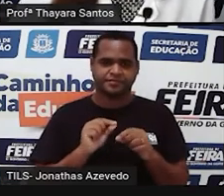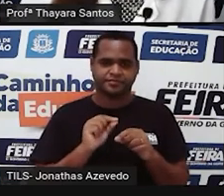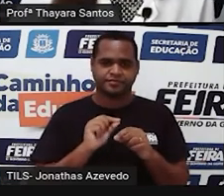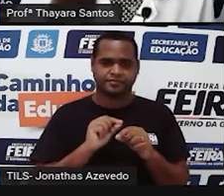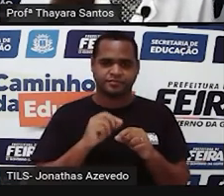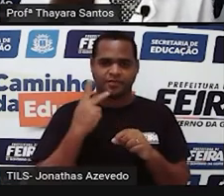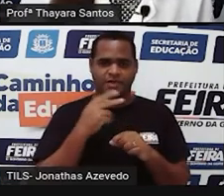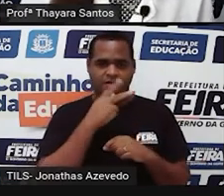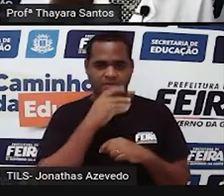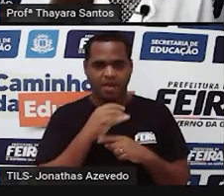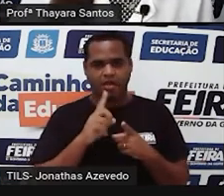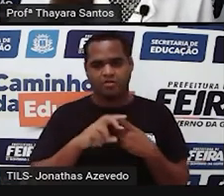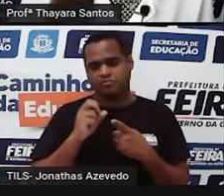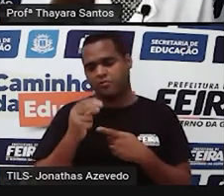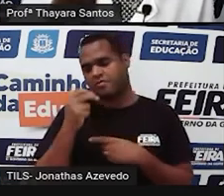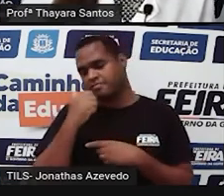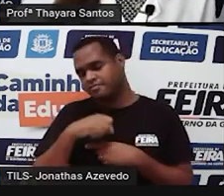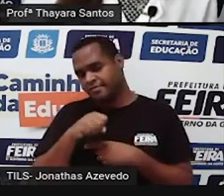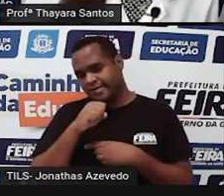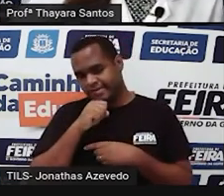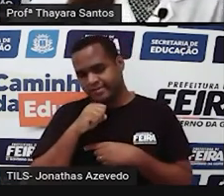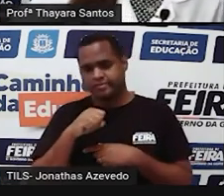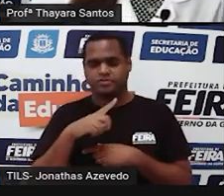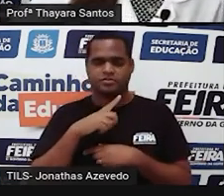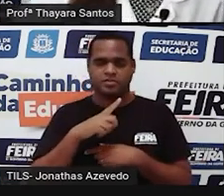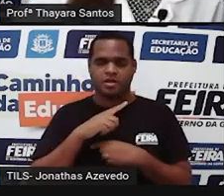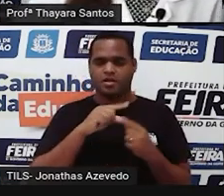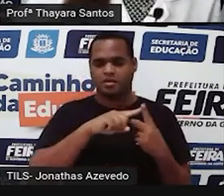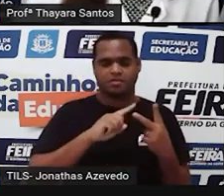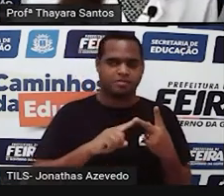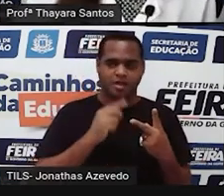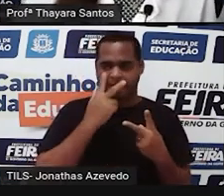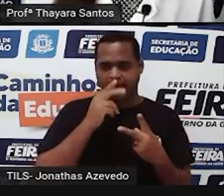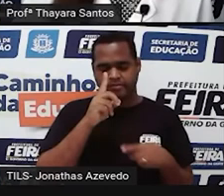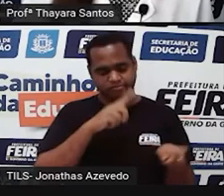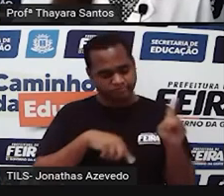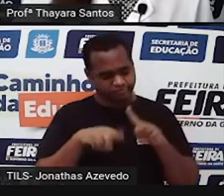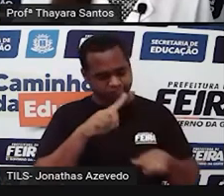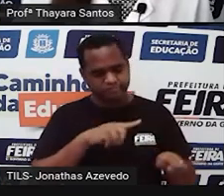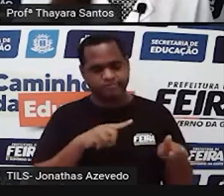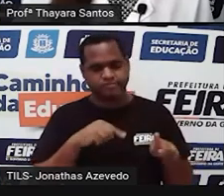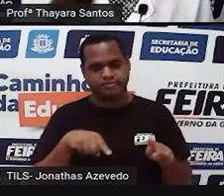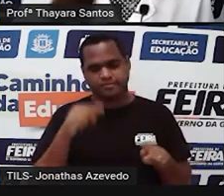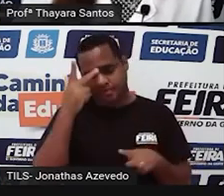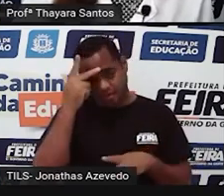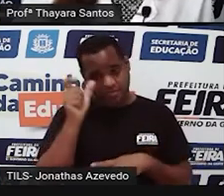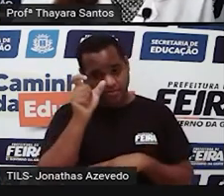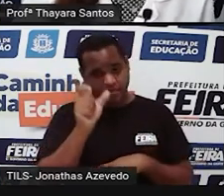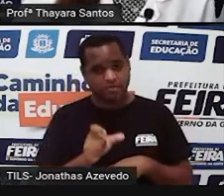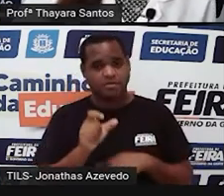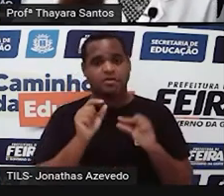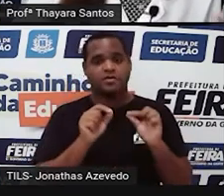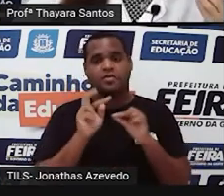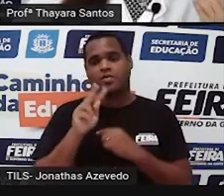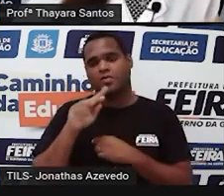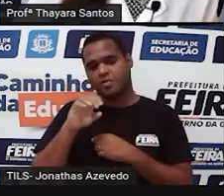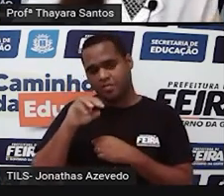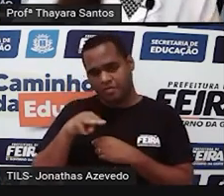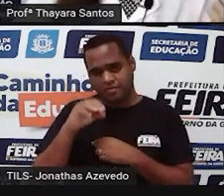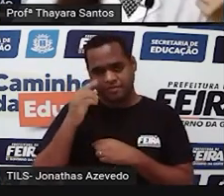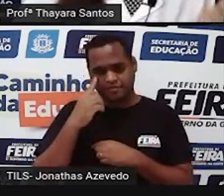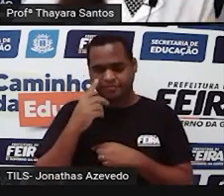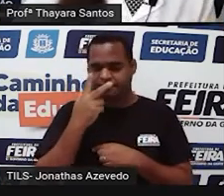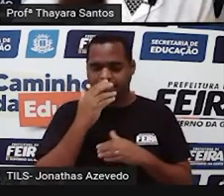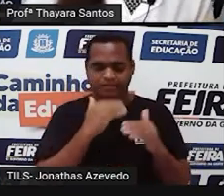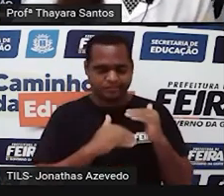e herdou outro alelo dominante do outro pai. Isso quer dizer que essa pessoa aqui é homozigota recessiva